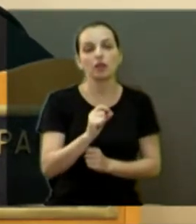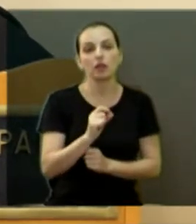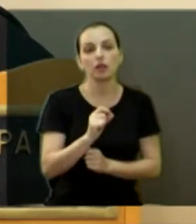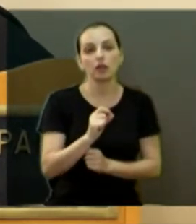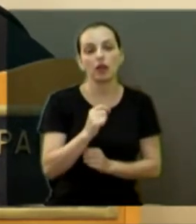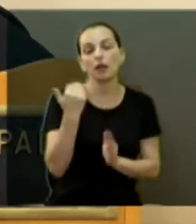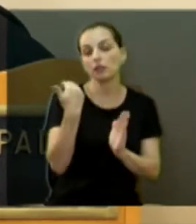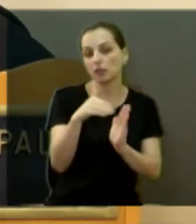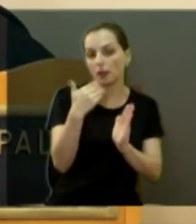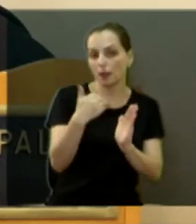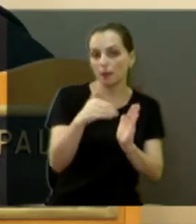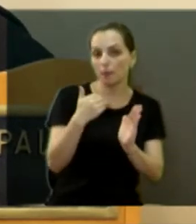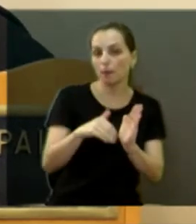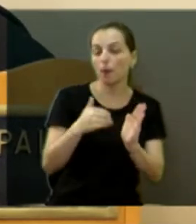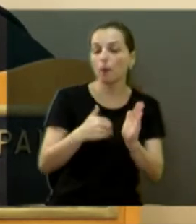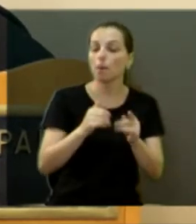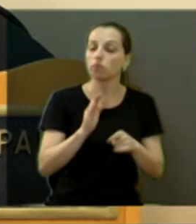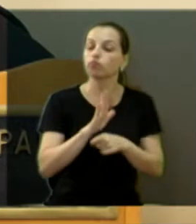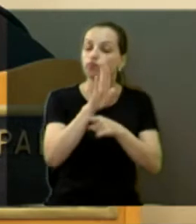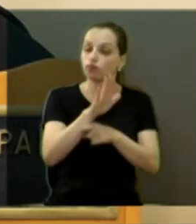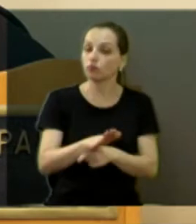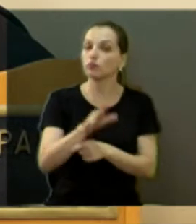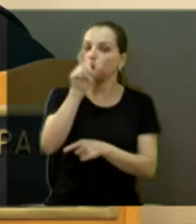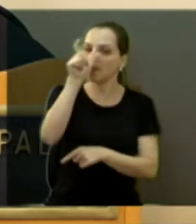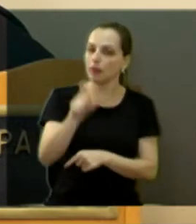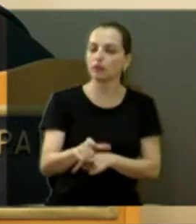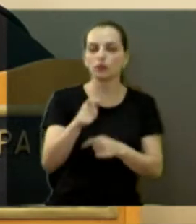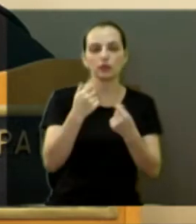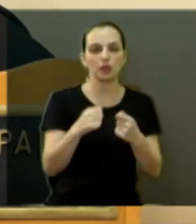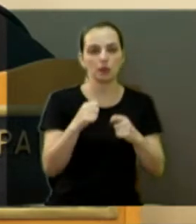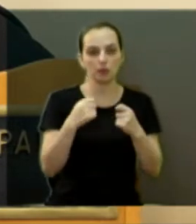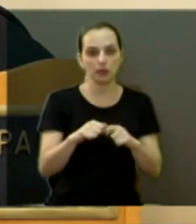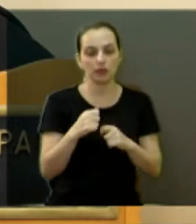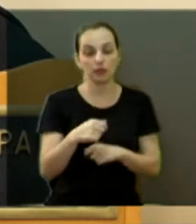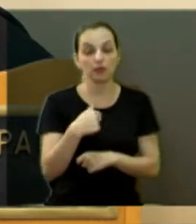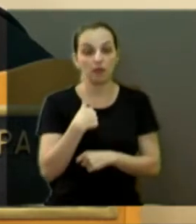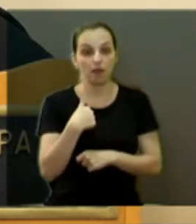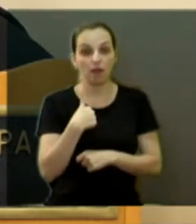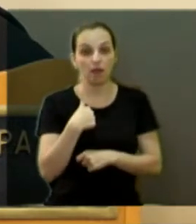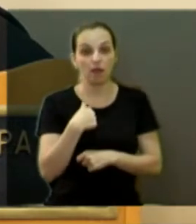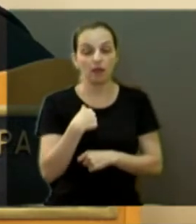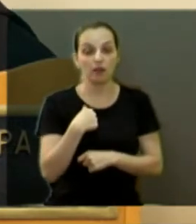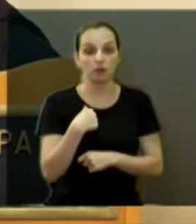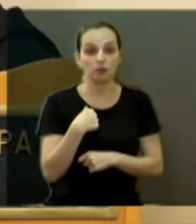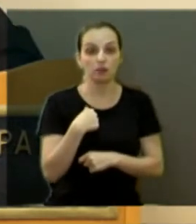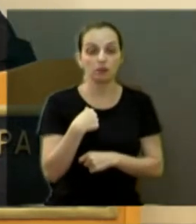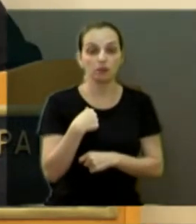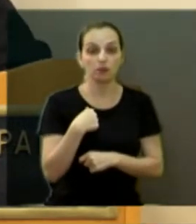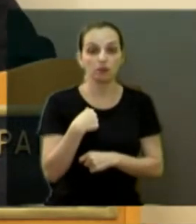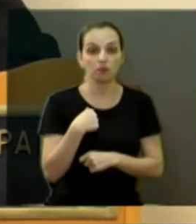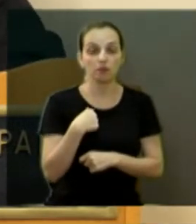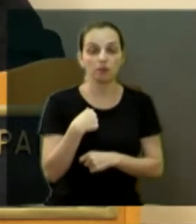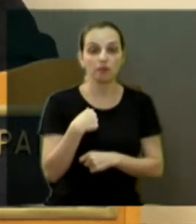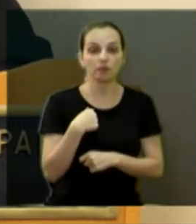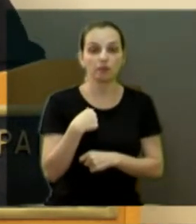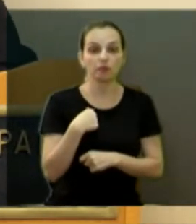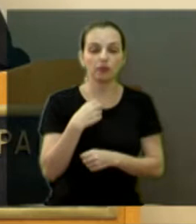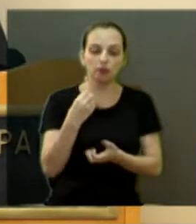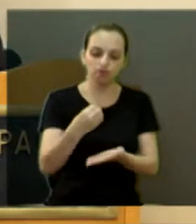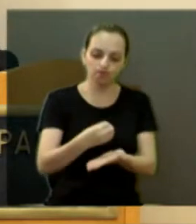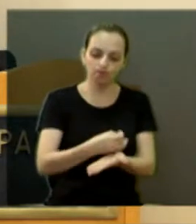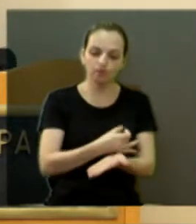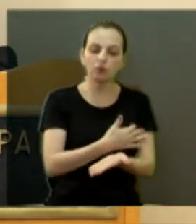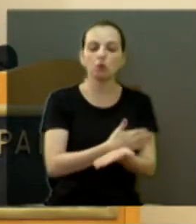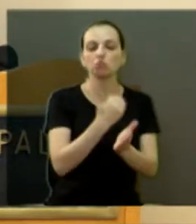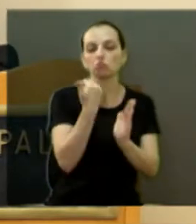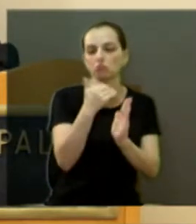vai beneficiar muitas pessoas que estão precisando. E eu fico, assim, muito, mais uma vez, emocionado com